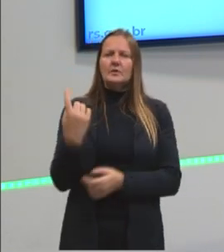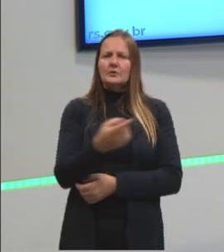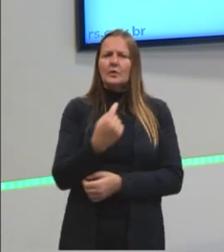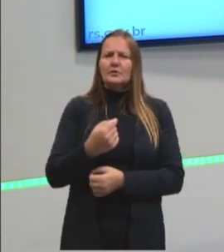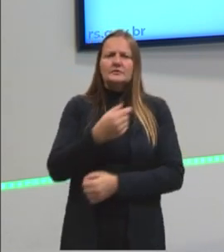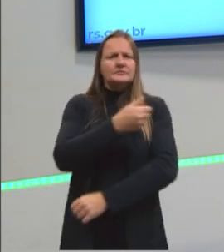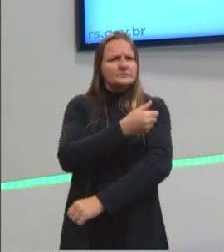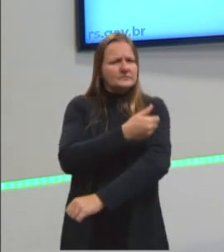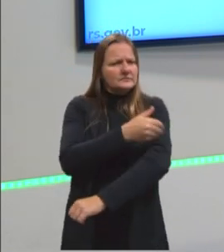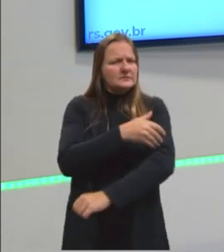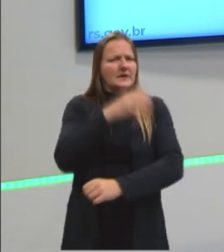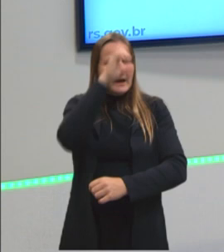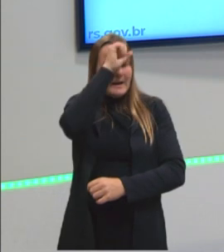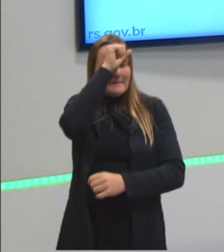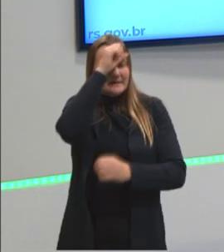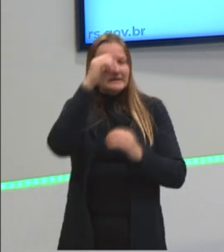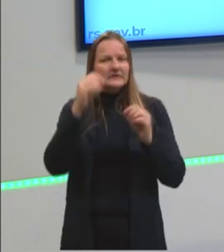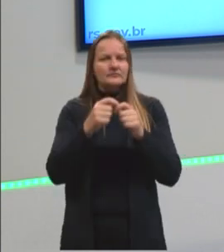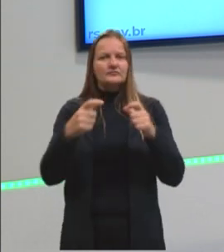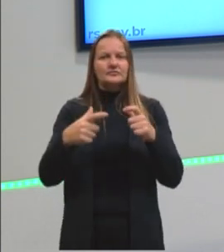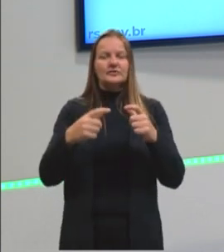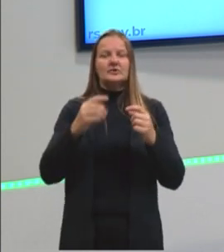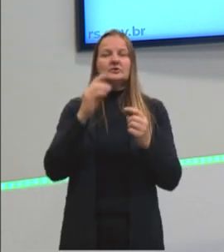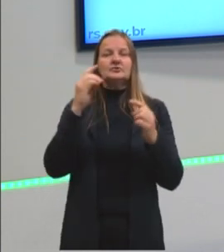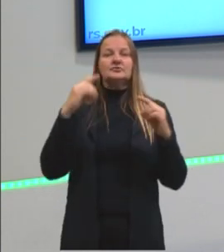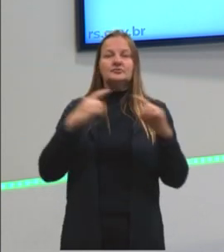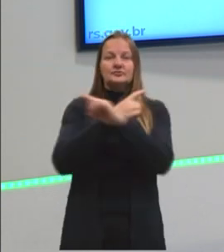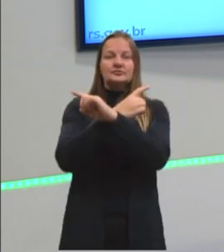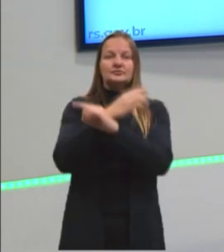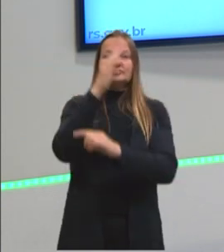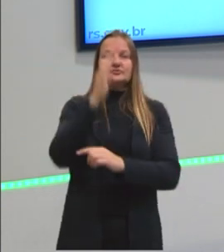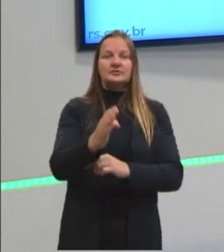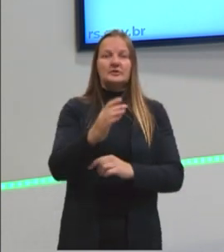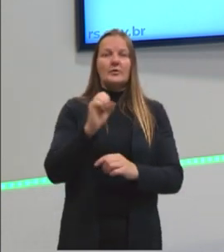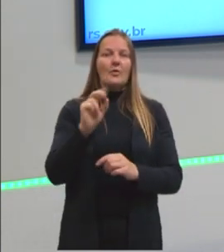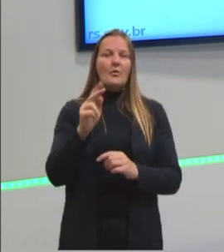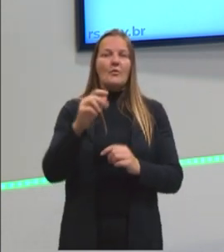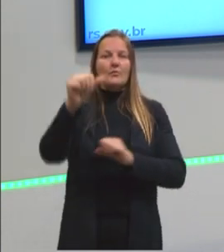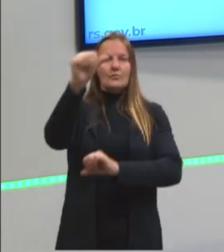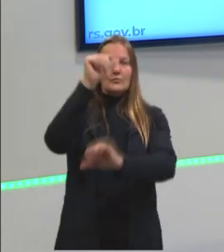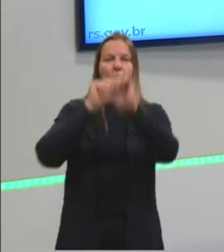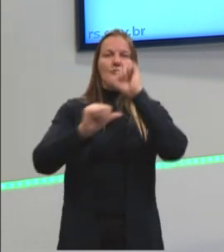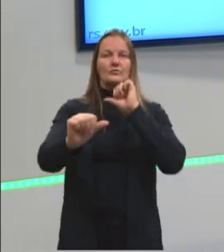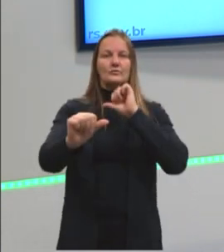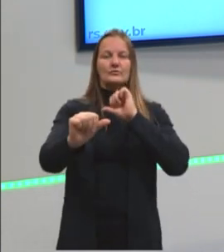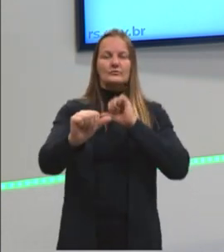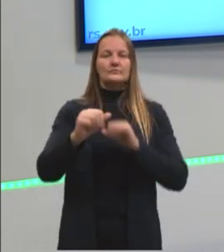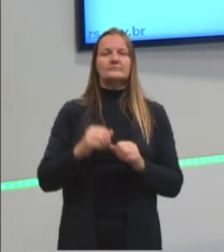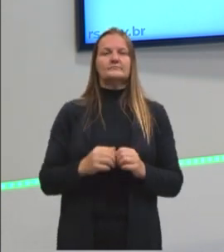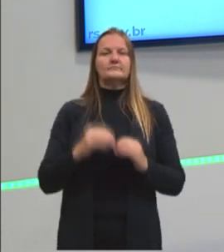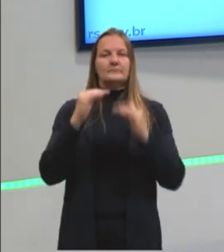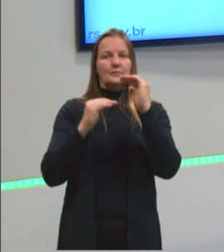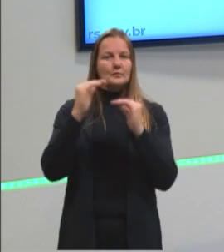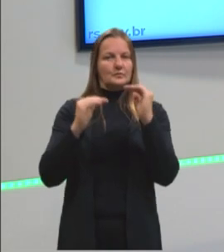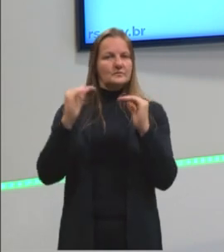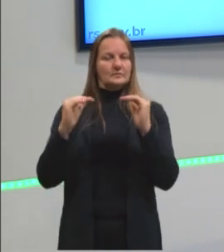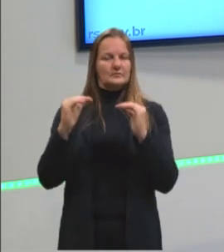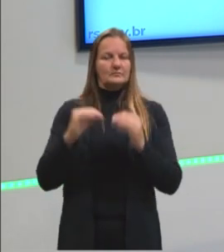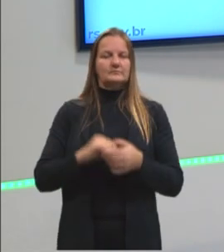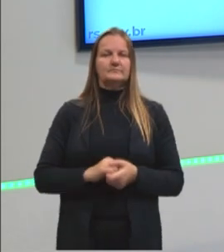essa noção de grandezas diretamente proporcionais ou inversamente proporcionais, certo?